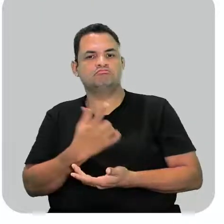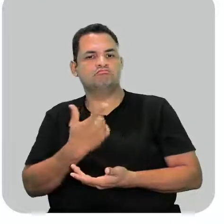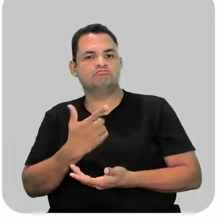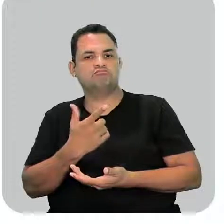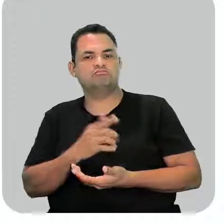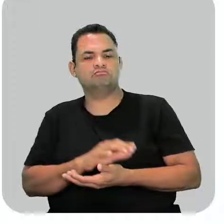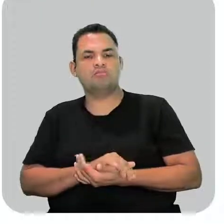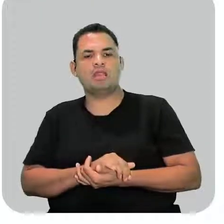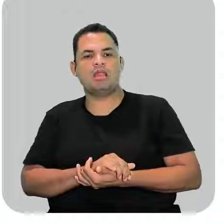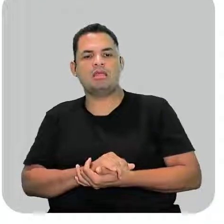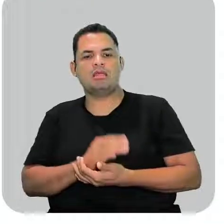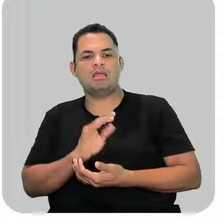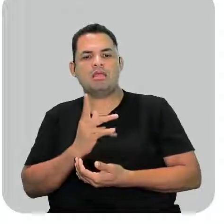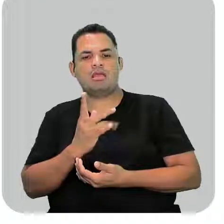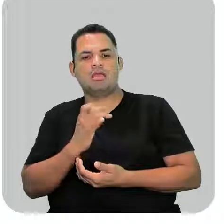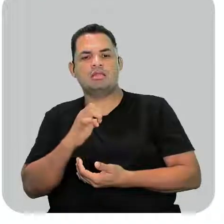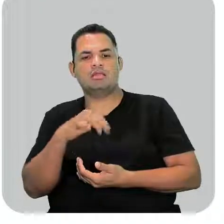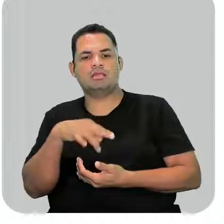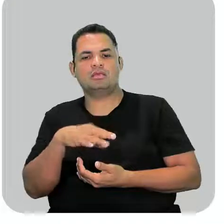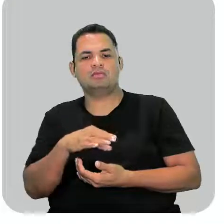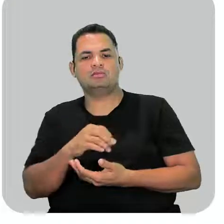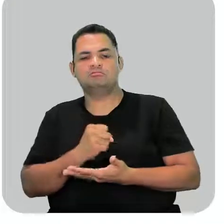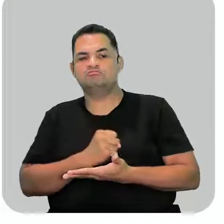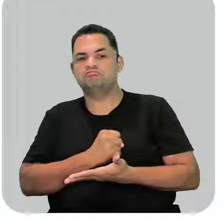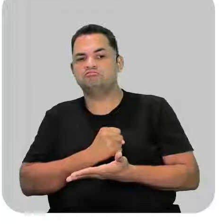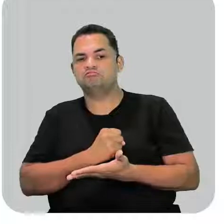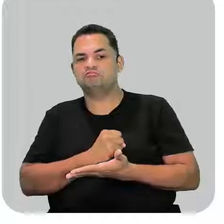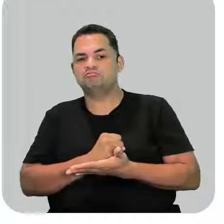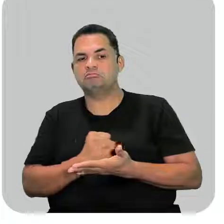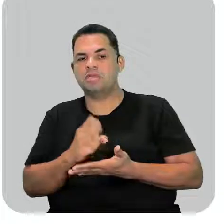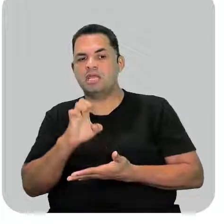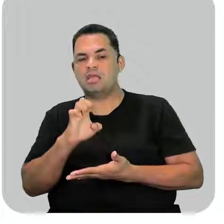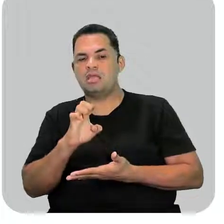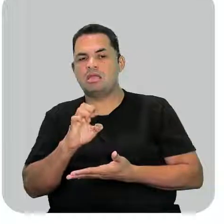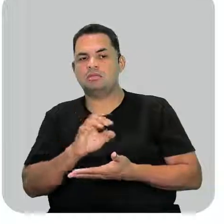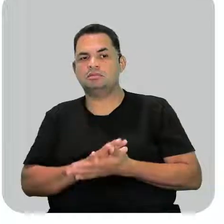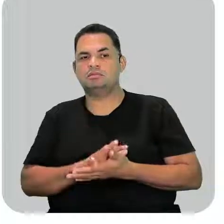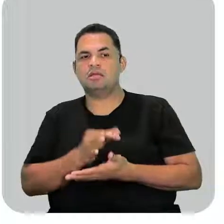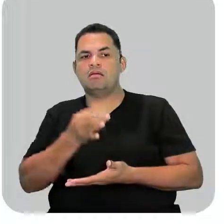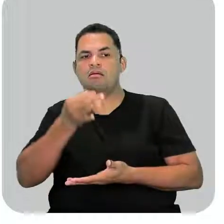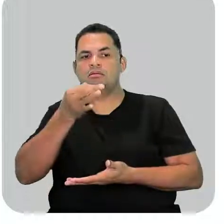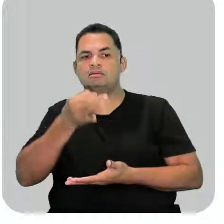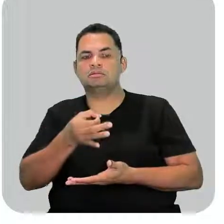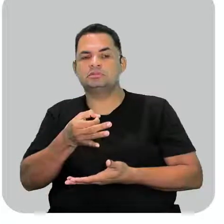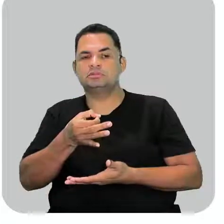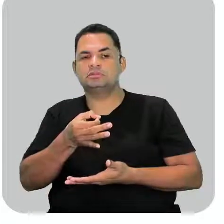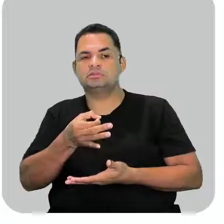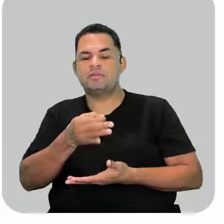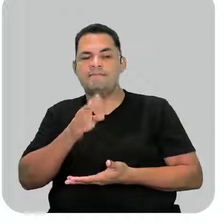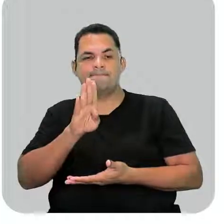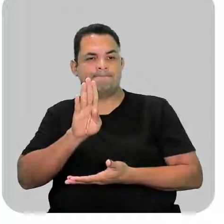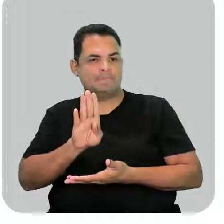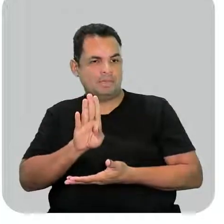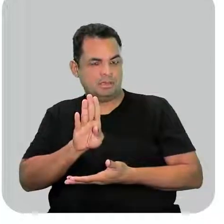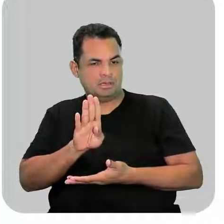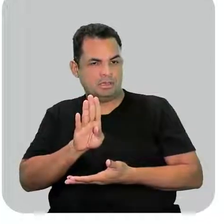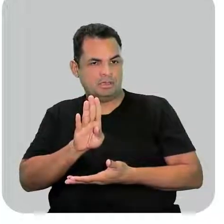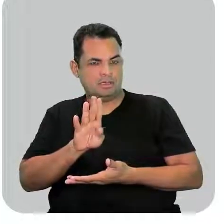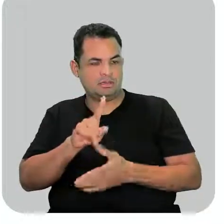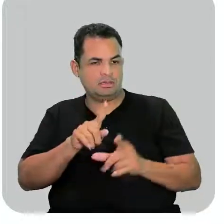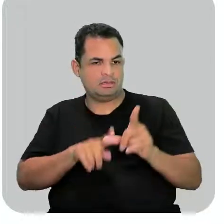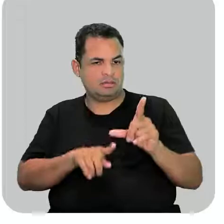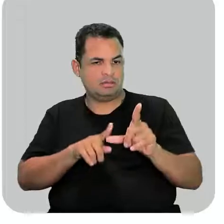é um heteroátomo. Então, a nossa alternativa correta, de fato, é a alternativa da letra